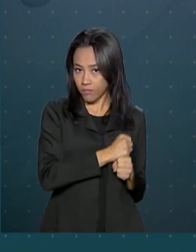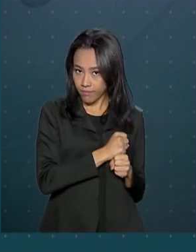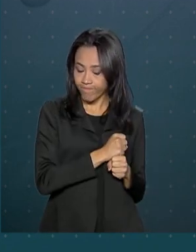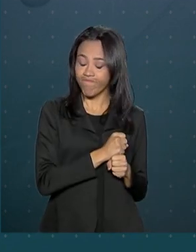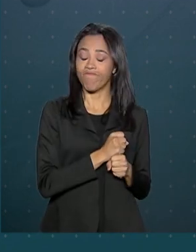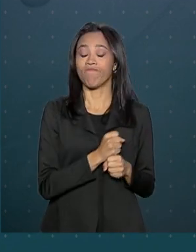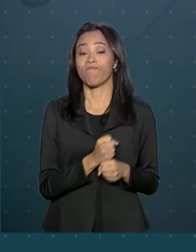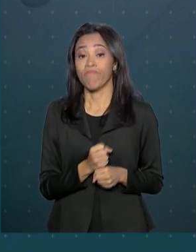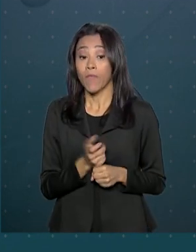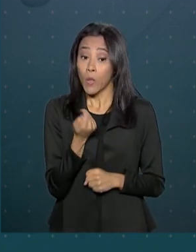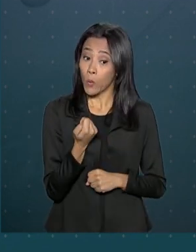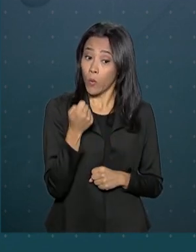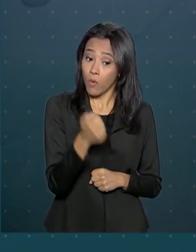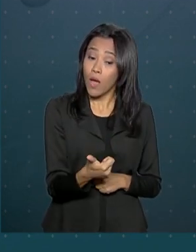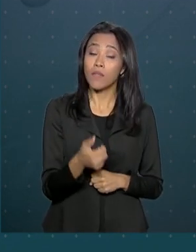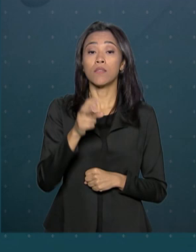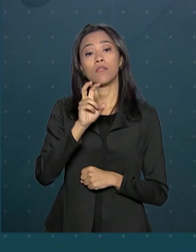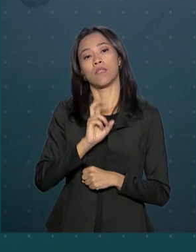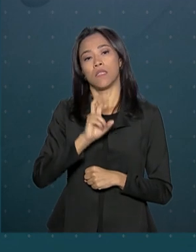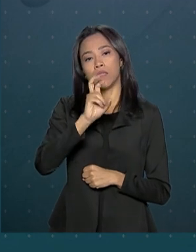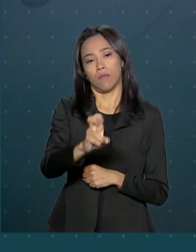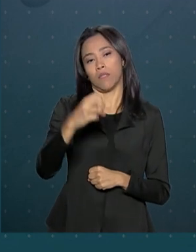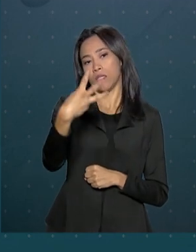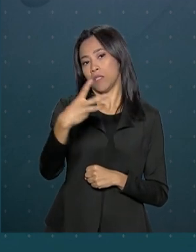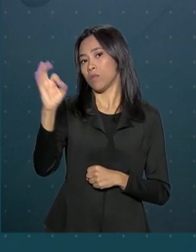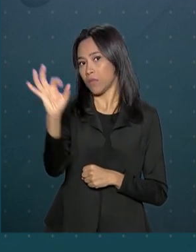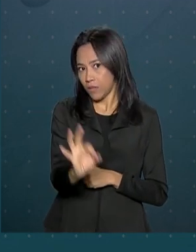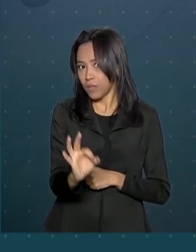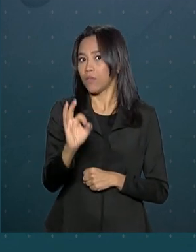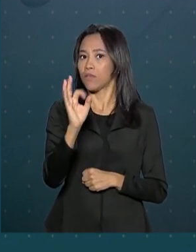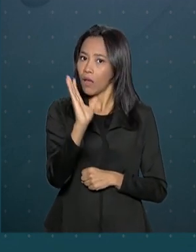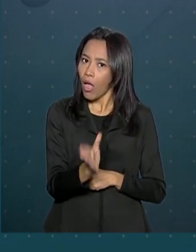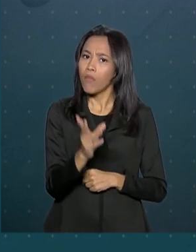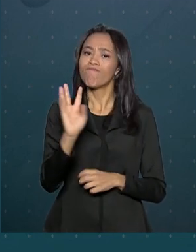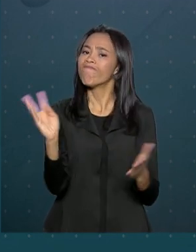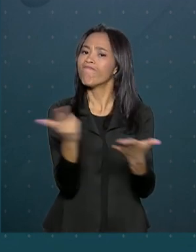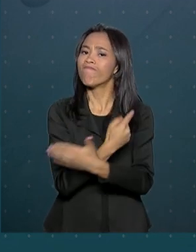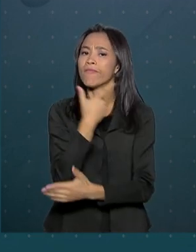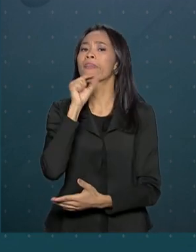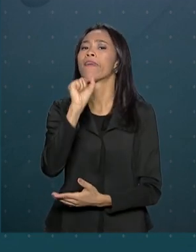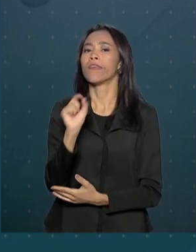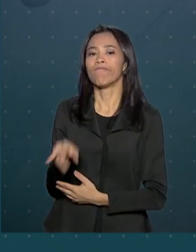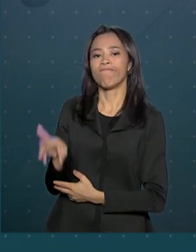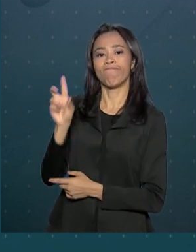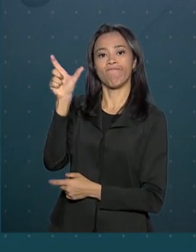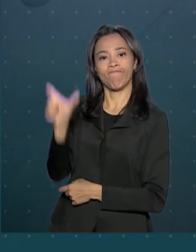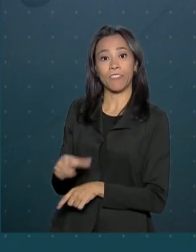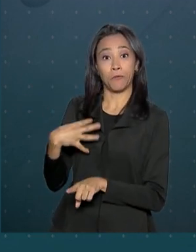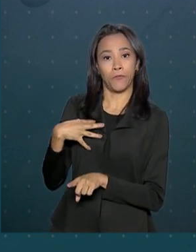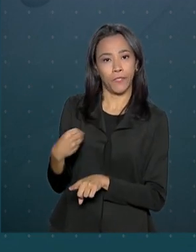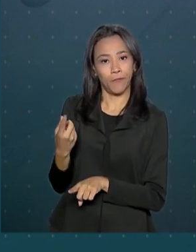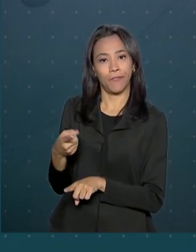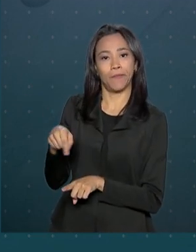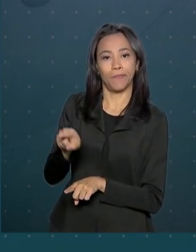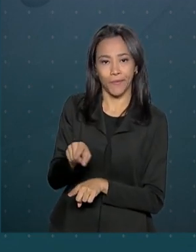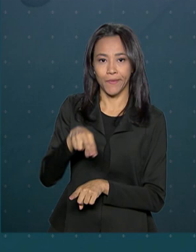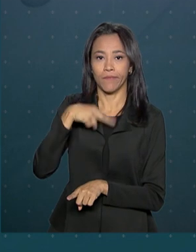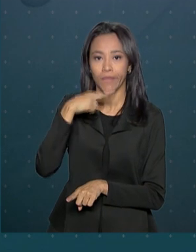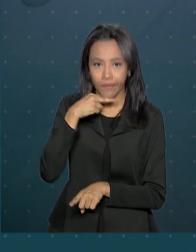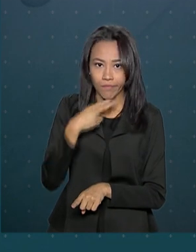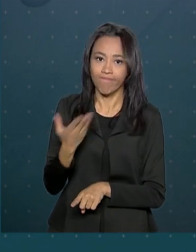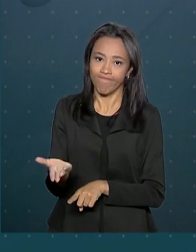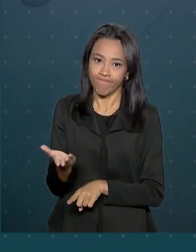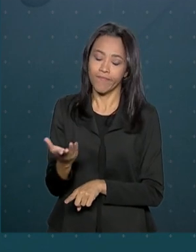Quase 53% das violações foram cometidas pelos filhos seguido dos netos. As